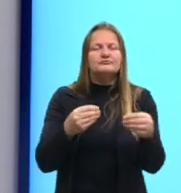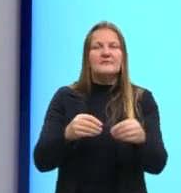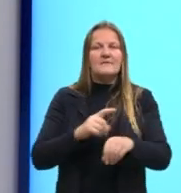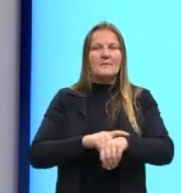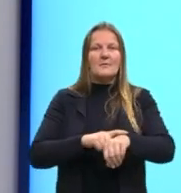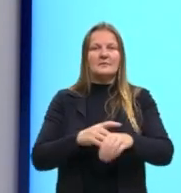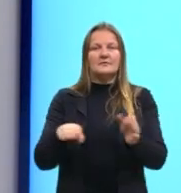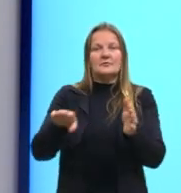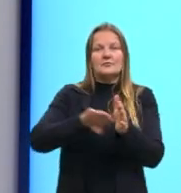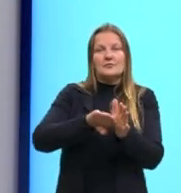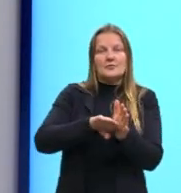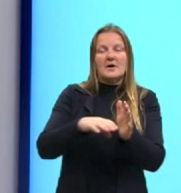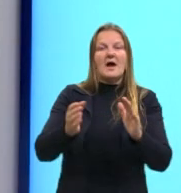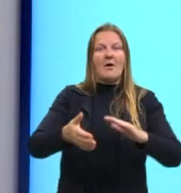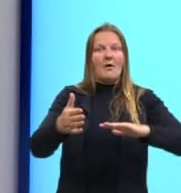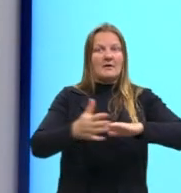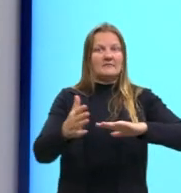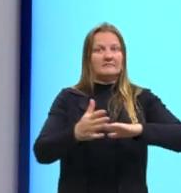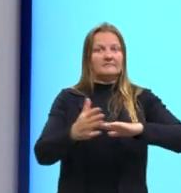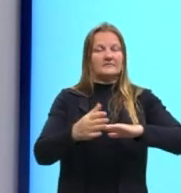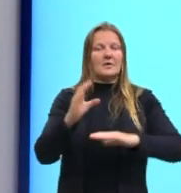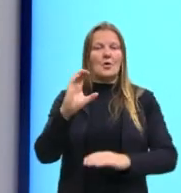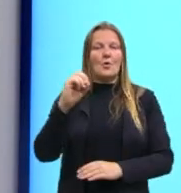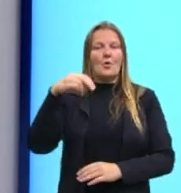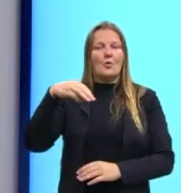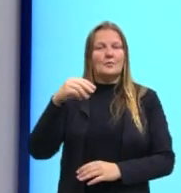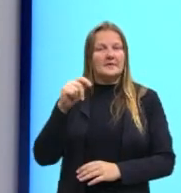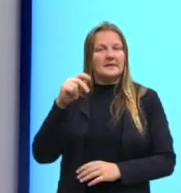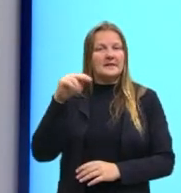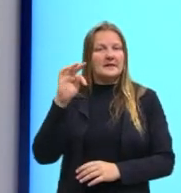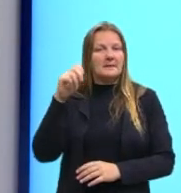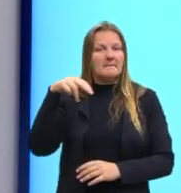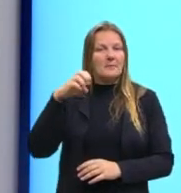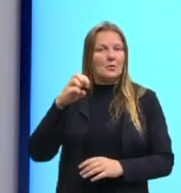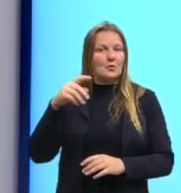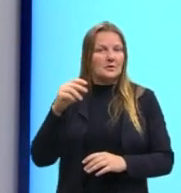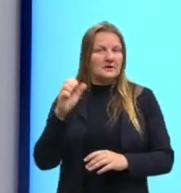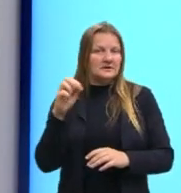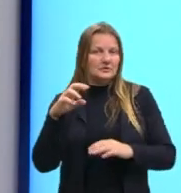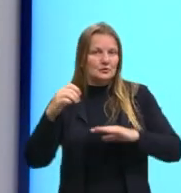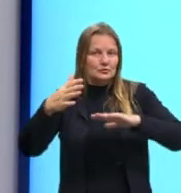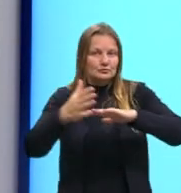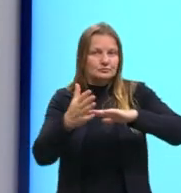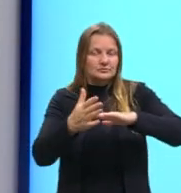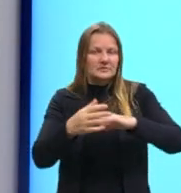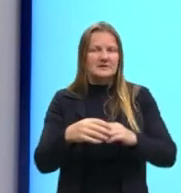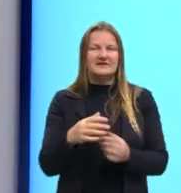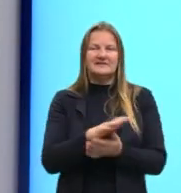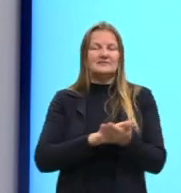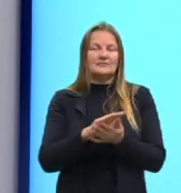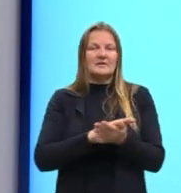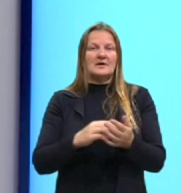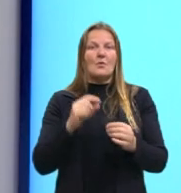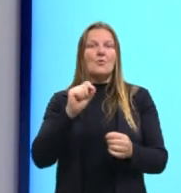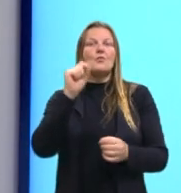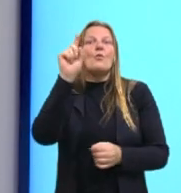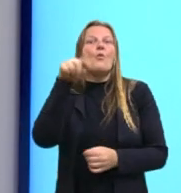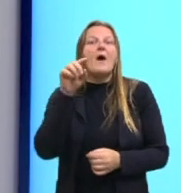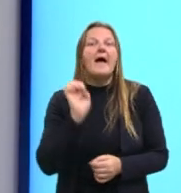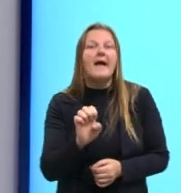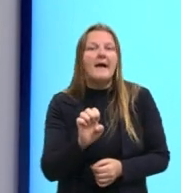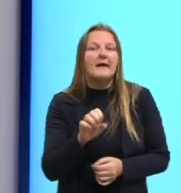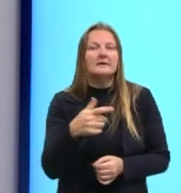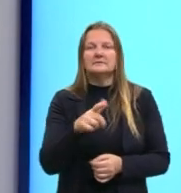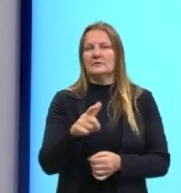a contemporaneidade. Então, ela se caracteriza muito mais por aquilo do que ela não é do que aquilo que ela quer ser.